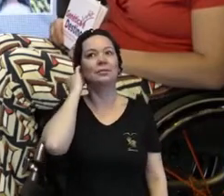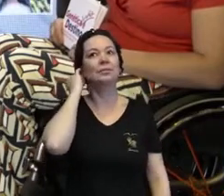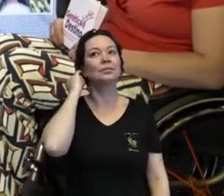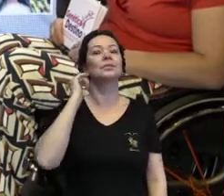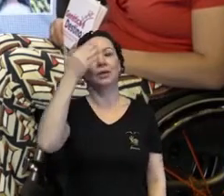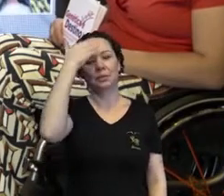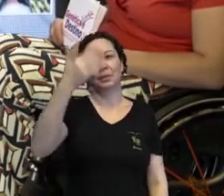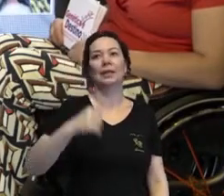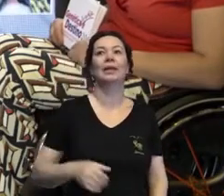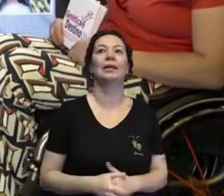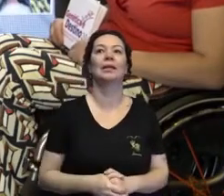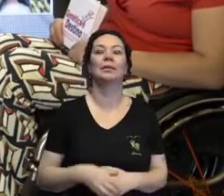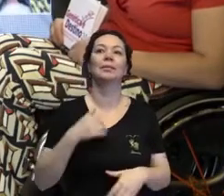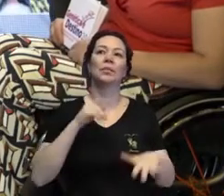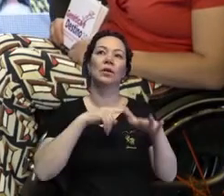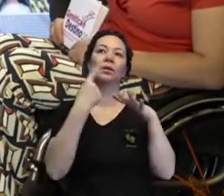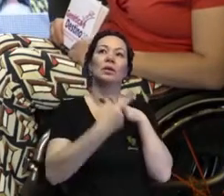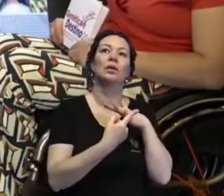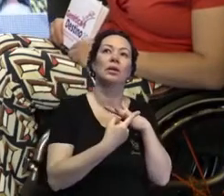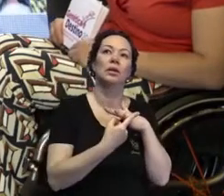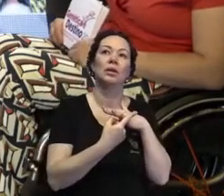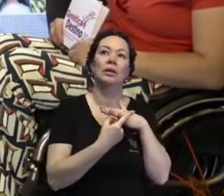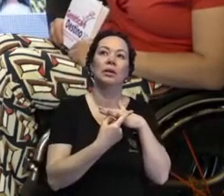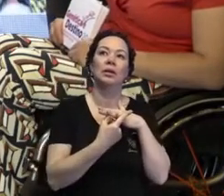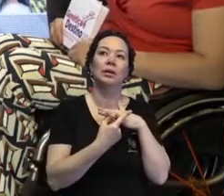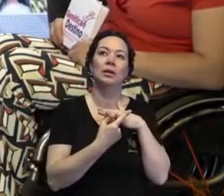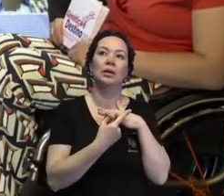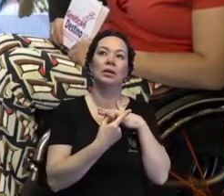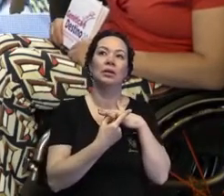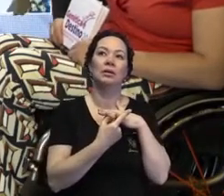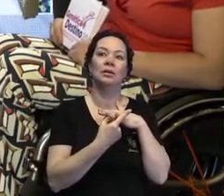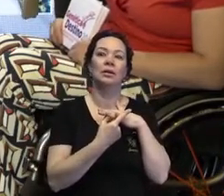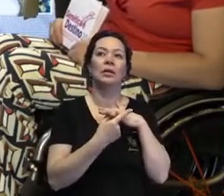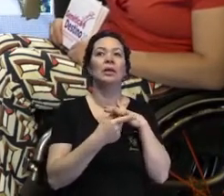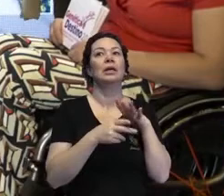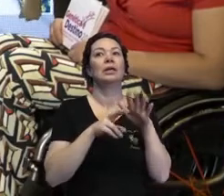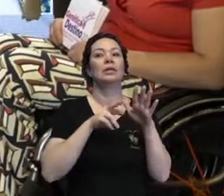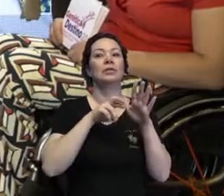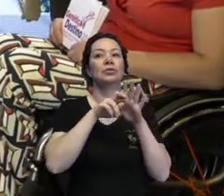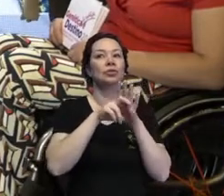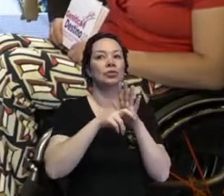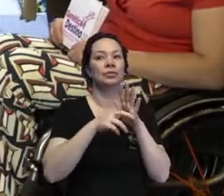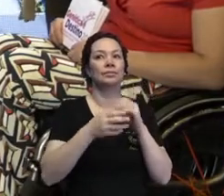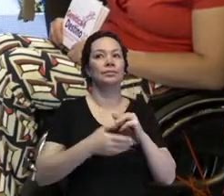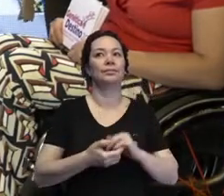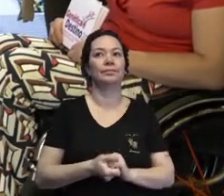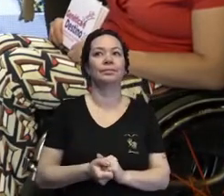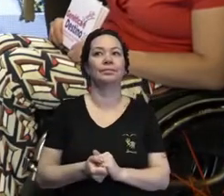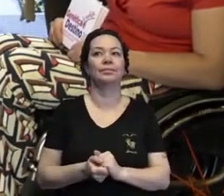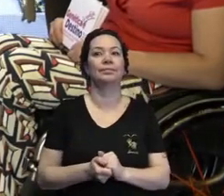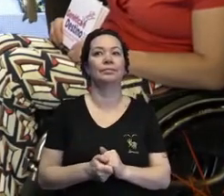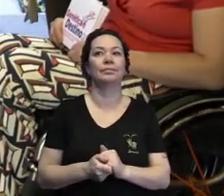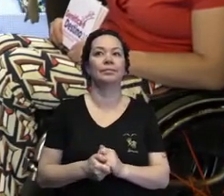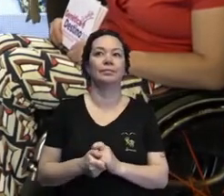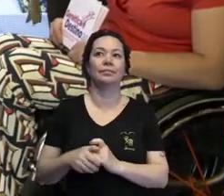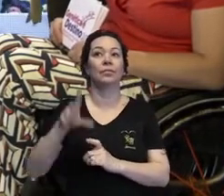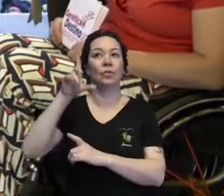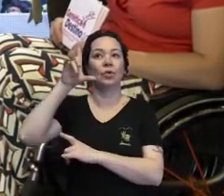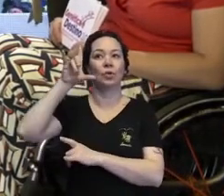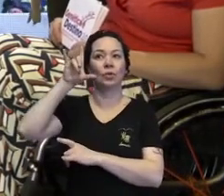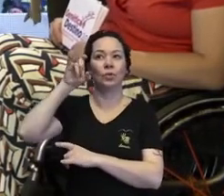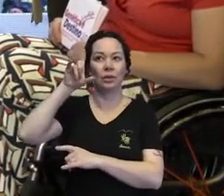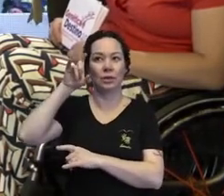Obrigada. As minhas redes sociais, então, são uma espécie rara sobre rodas no Instagram, que é onde eu costumo estar